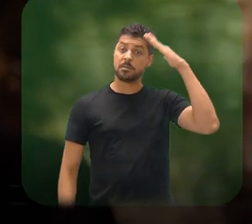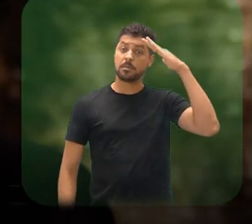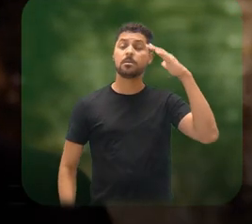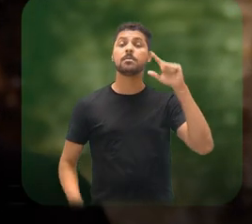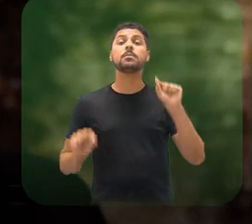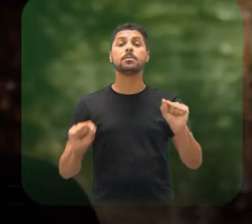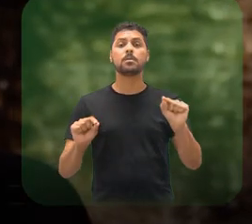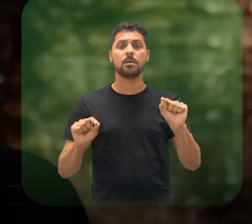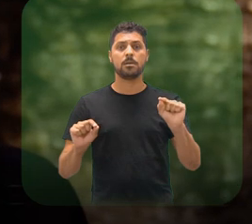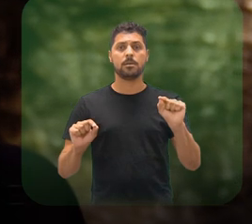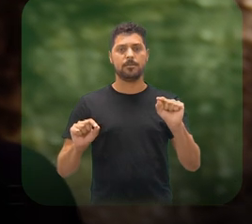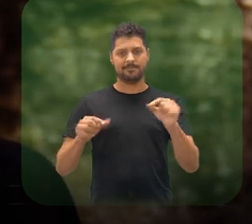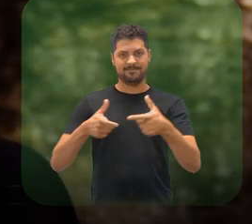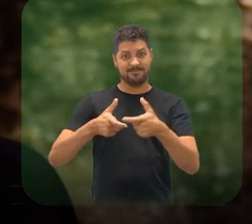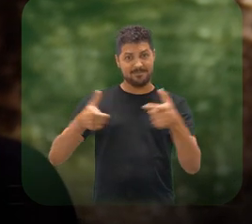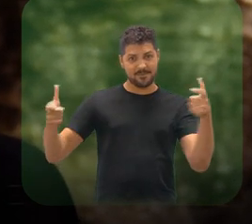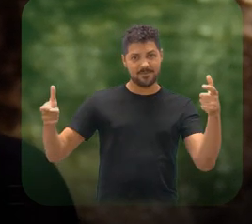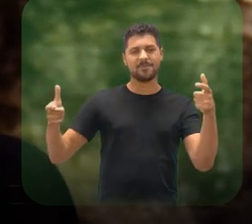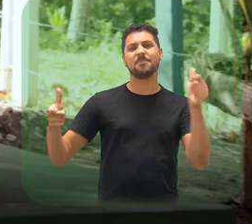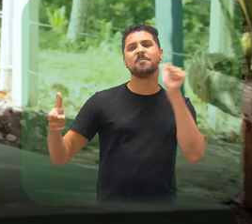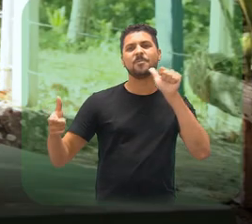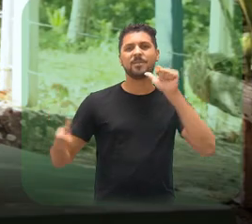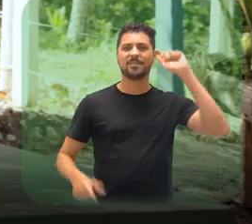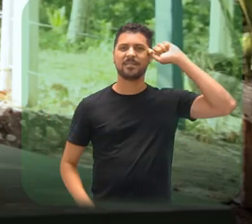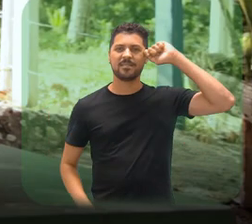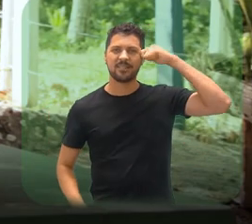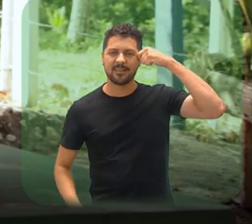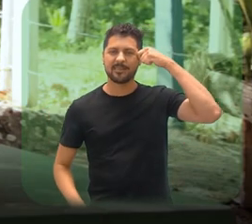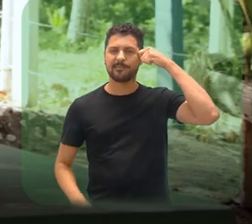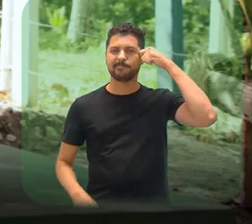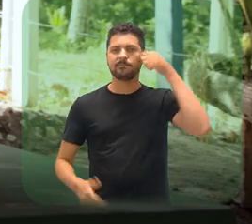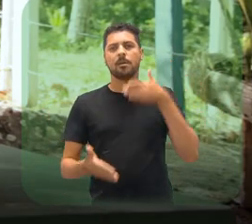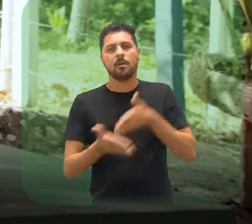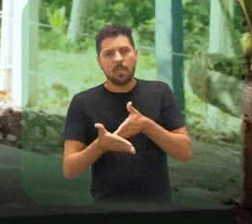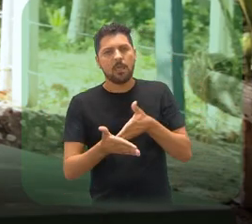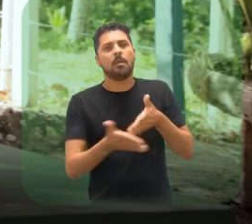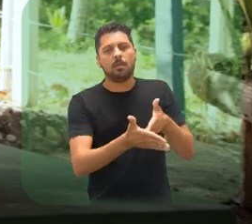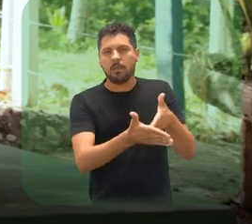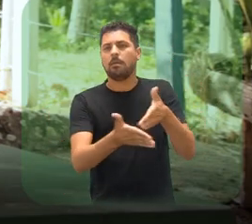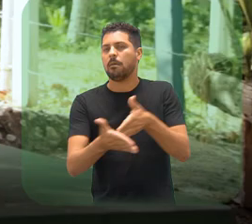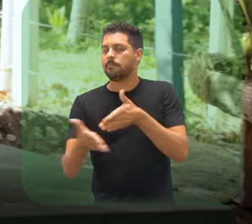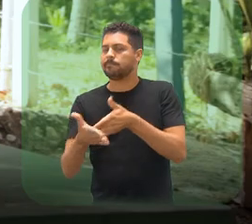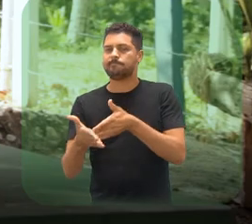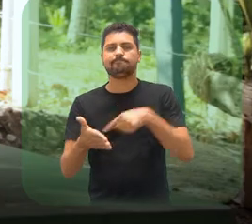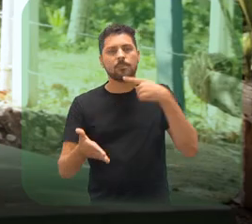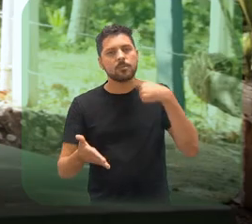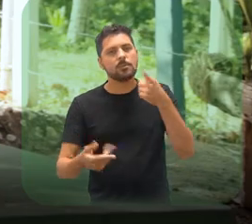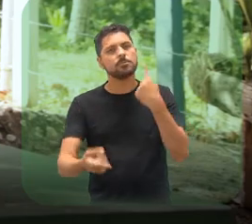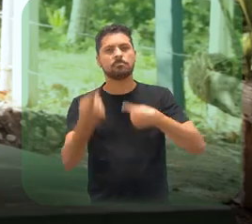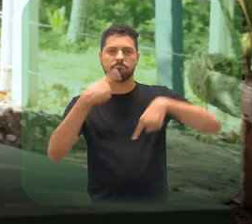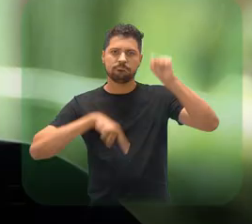burlei as estatísticas, né? Porque grande parte das mulheres negras têm uma realidade